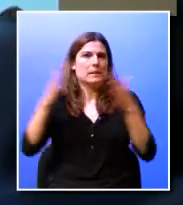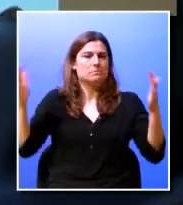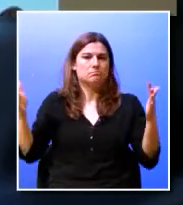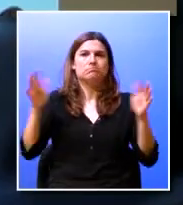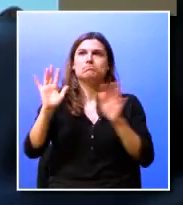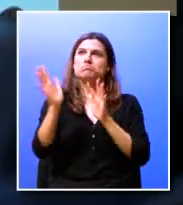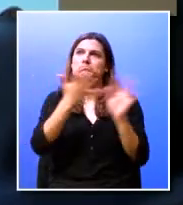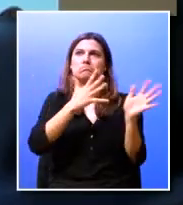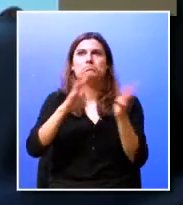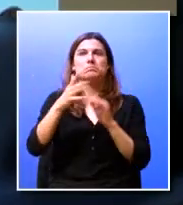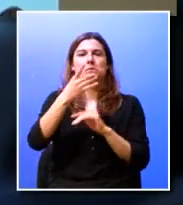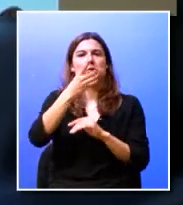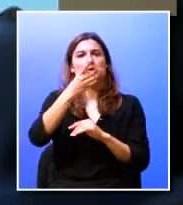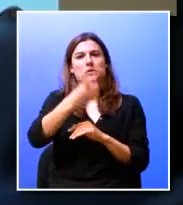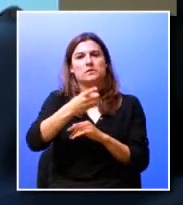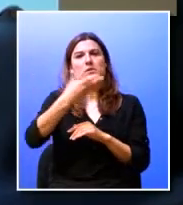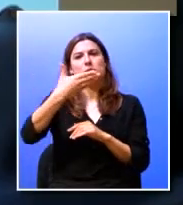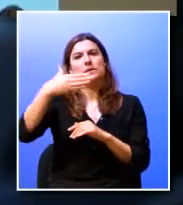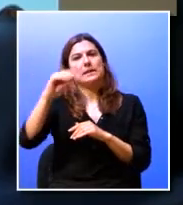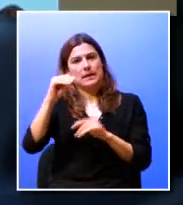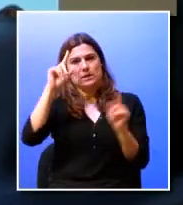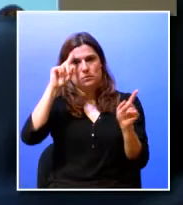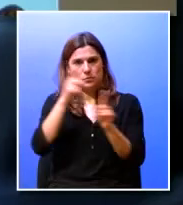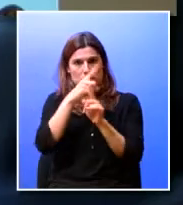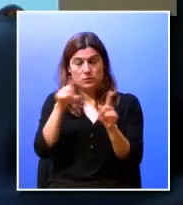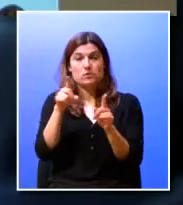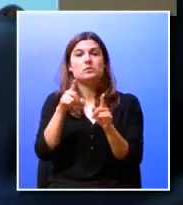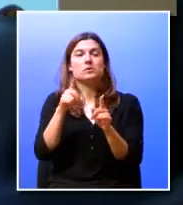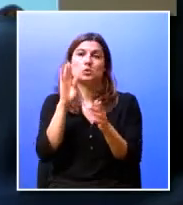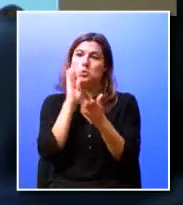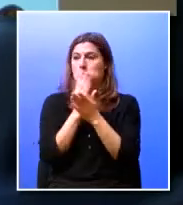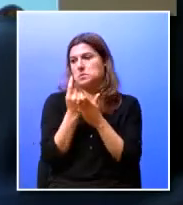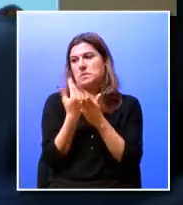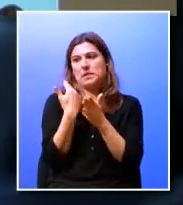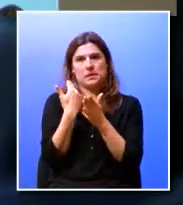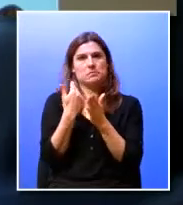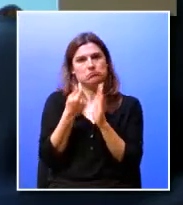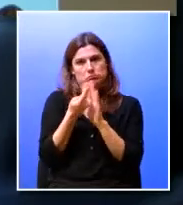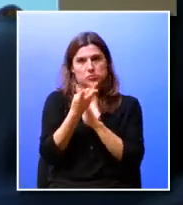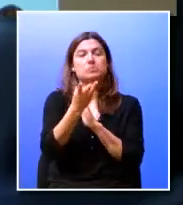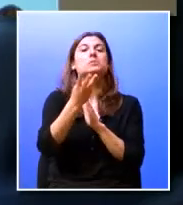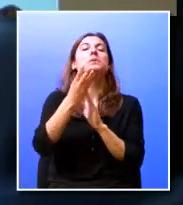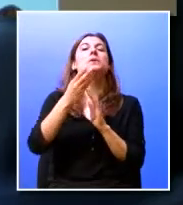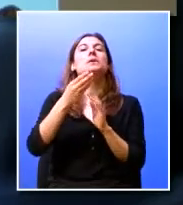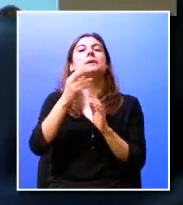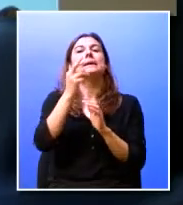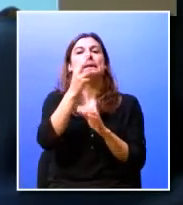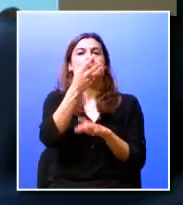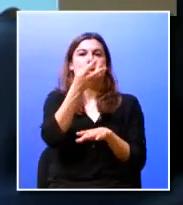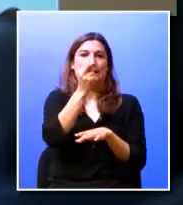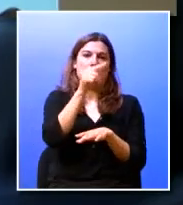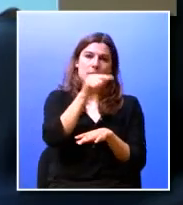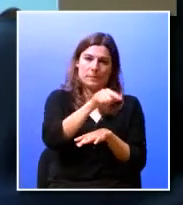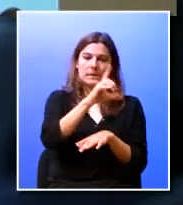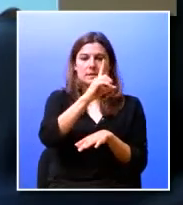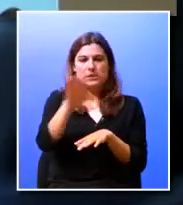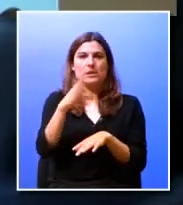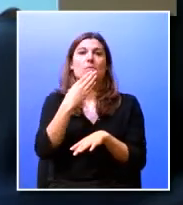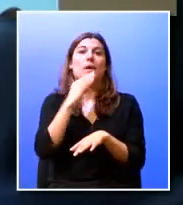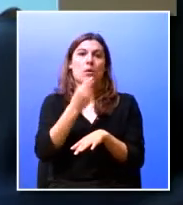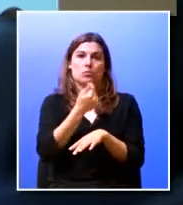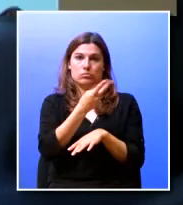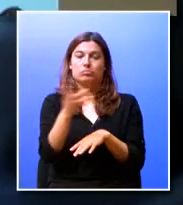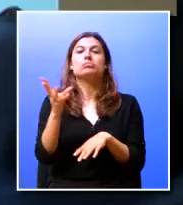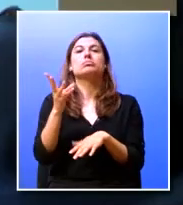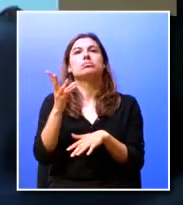coisa com 910 docentes são os últimos números que nós temos o número de 13.600 alunos e com